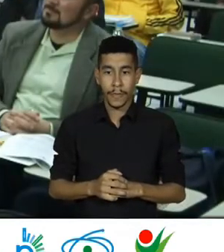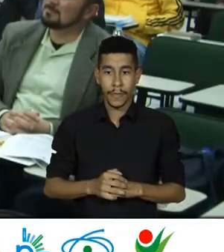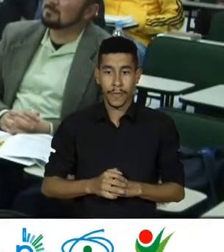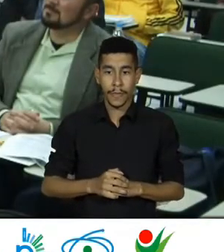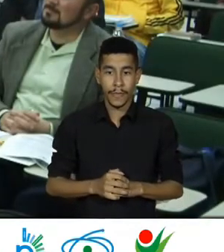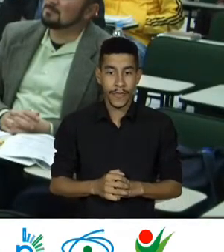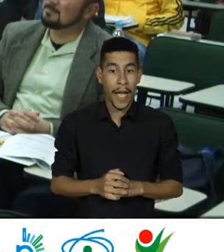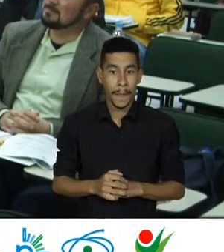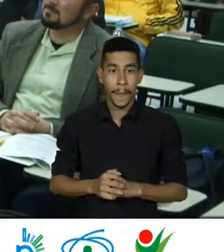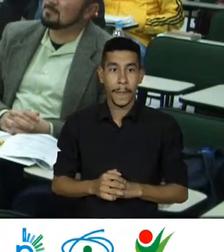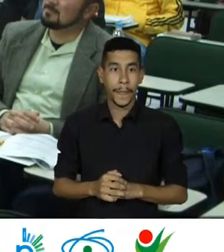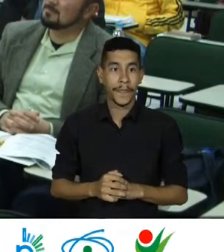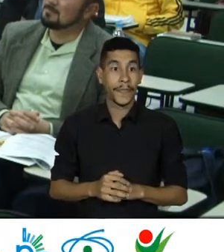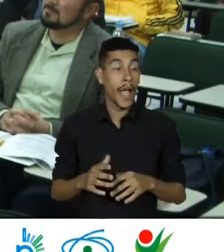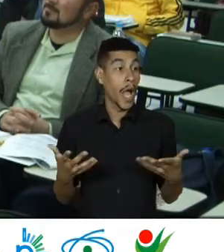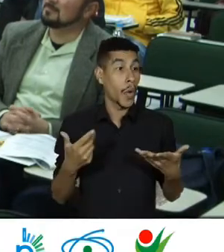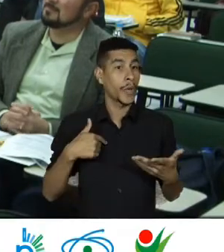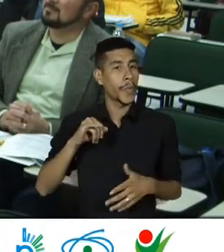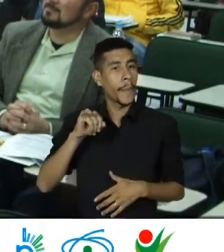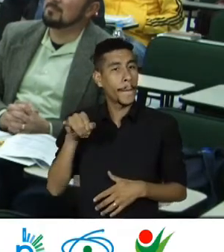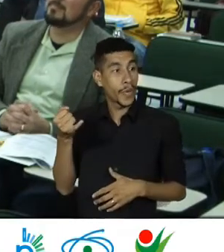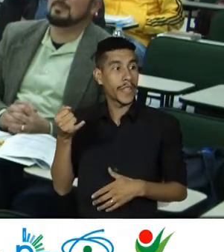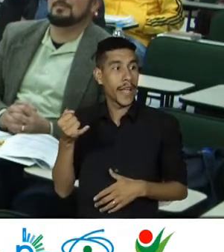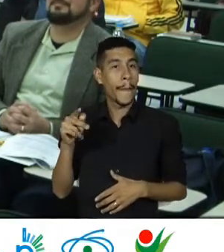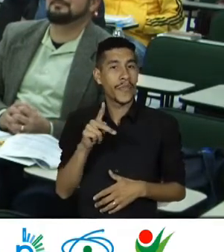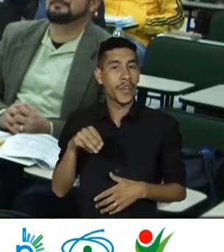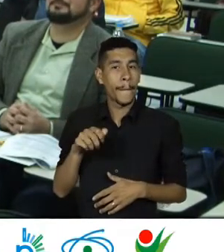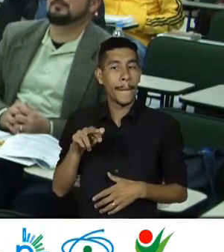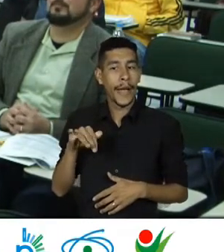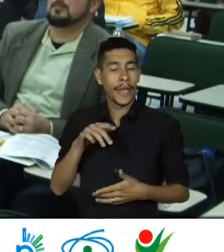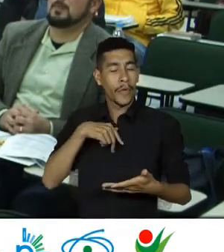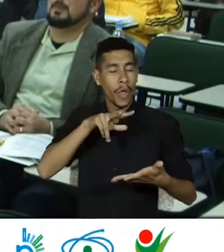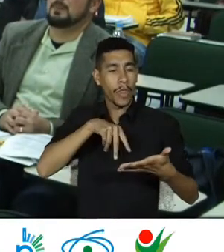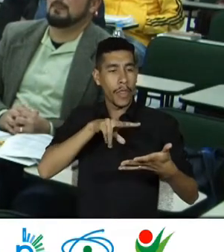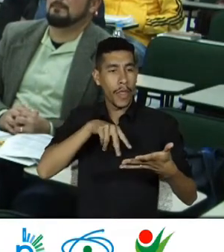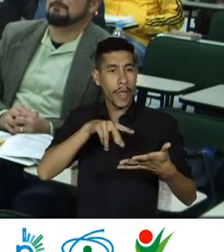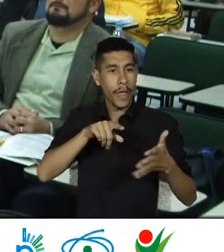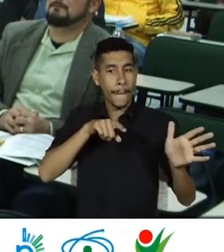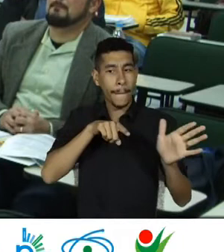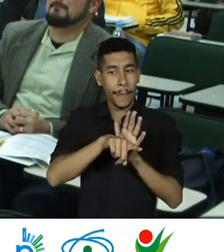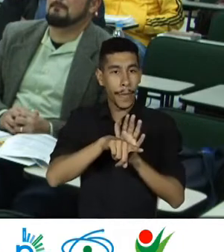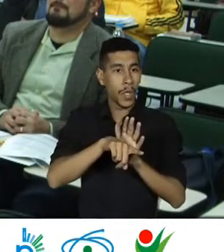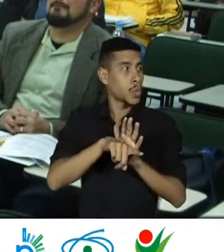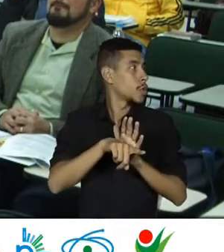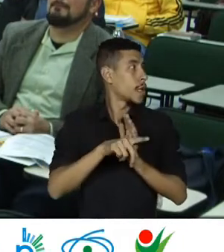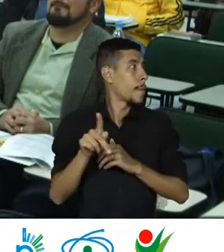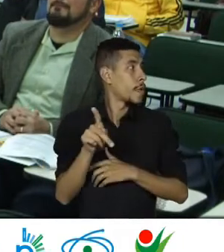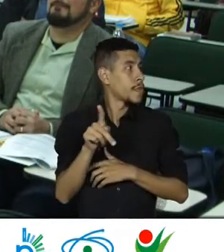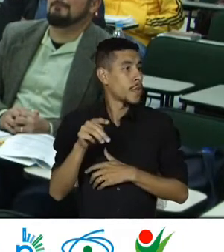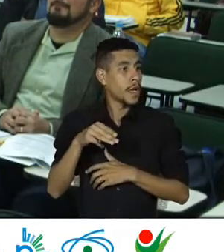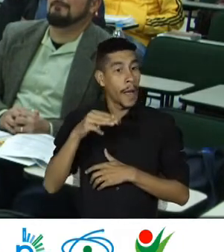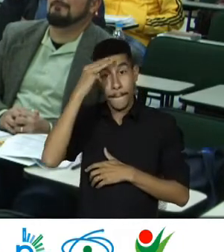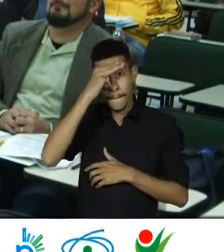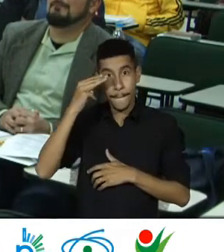Vou aproveitar Aqui professora Maria Catarina Vou ler A questão Que a professora Michele